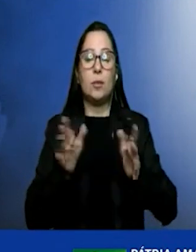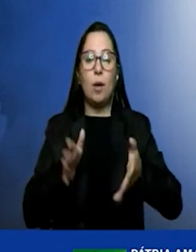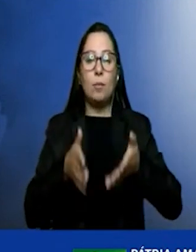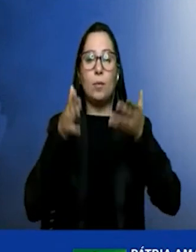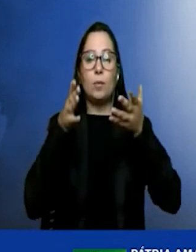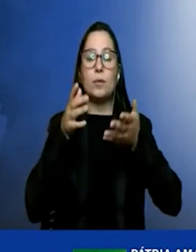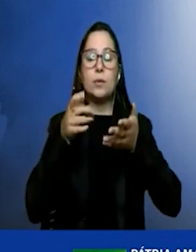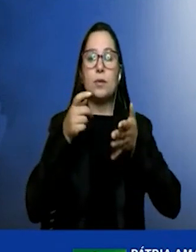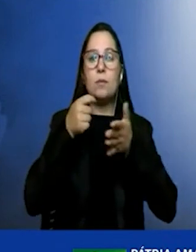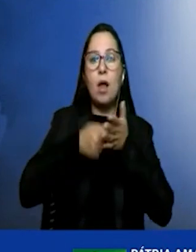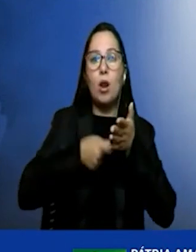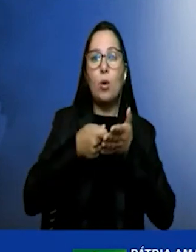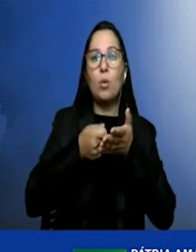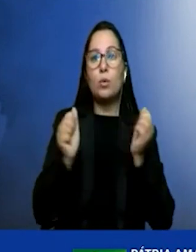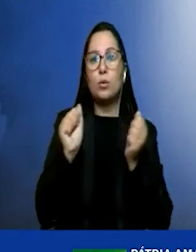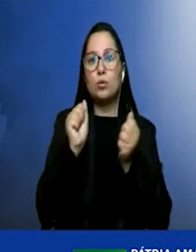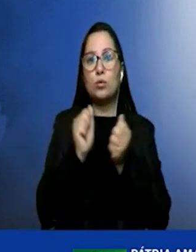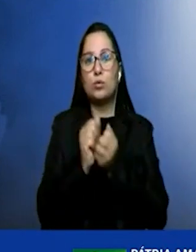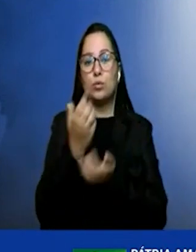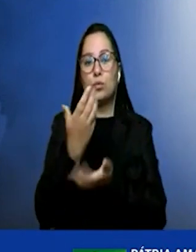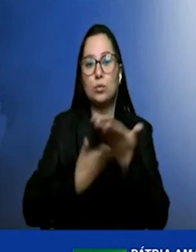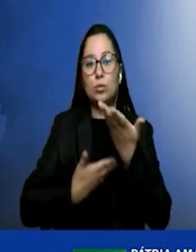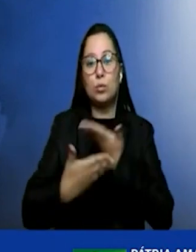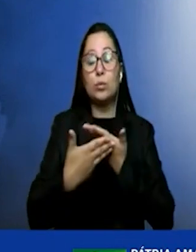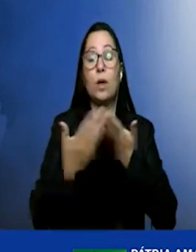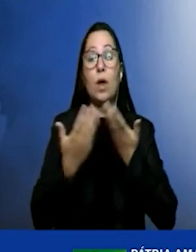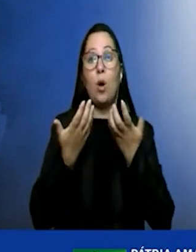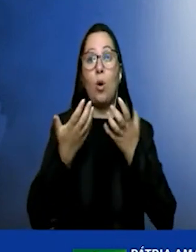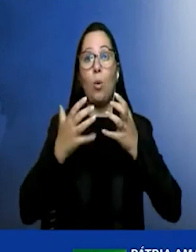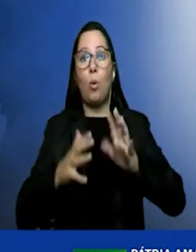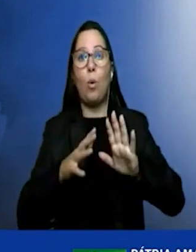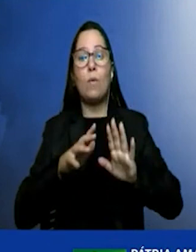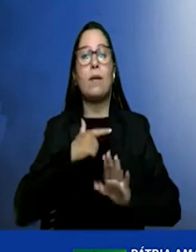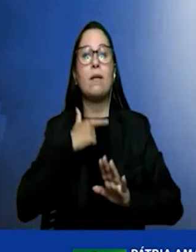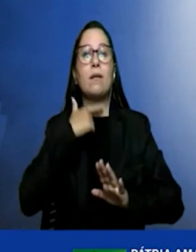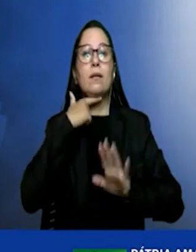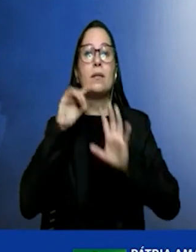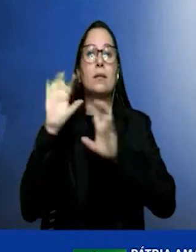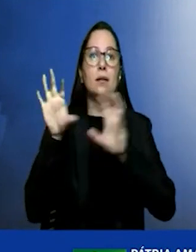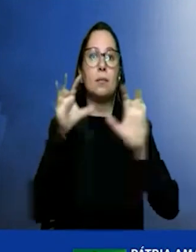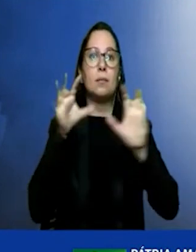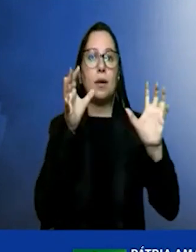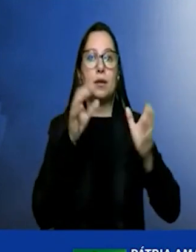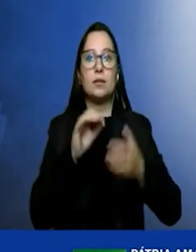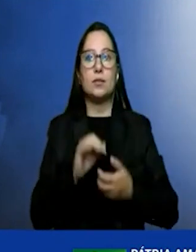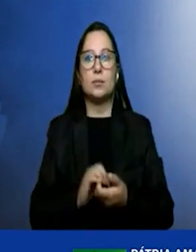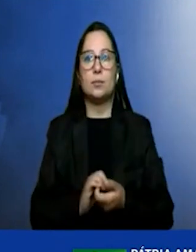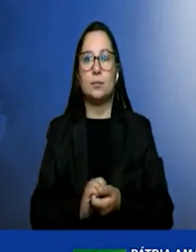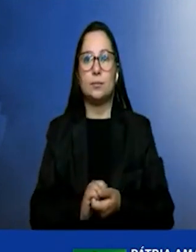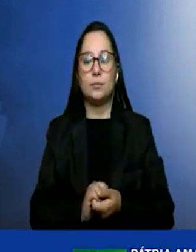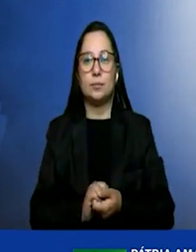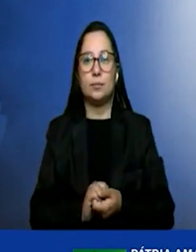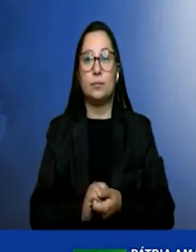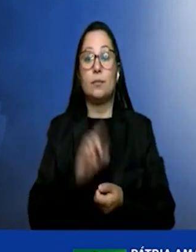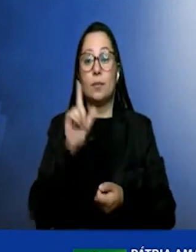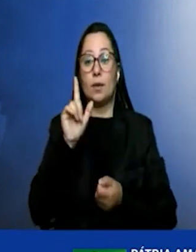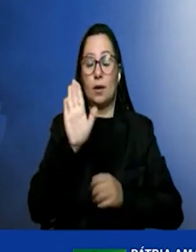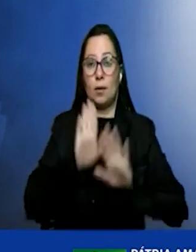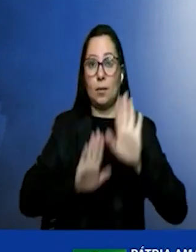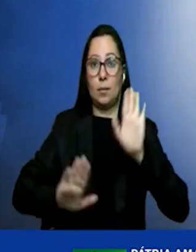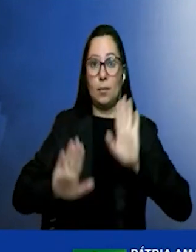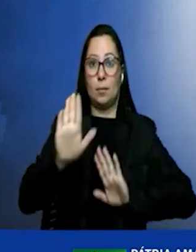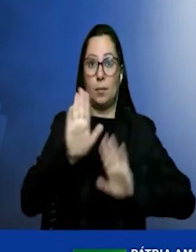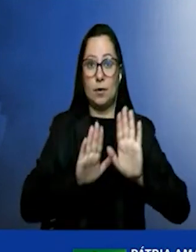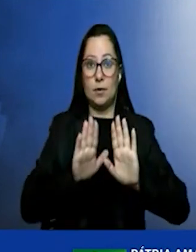conjunta em combate à crise climática. Não apenas na preservação do grande pulmão do